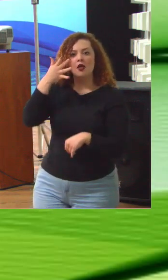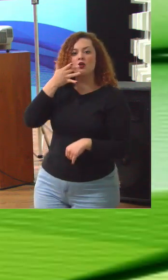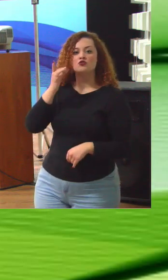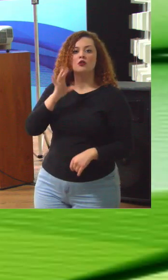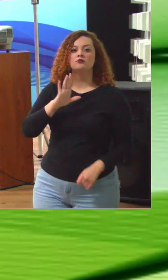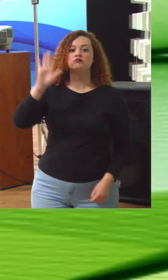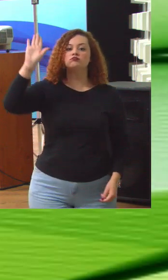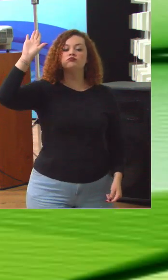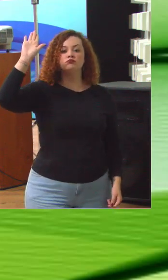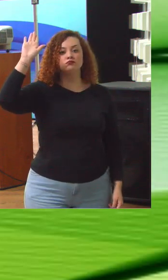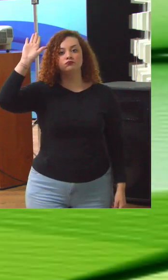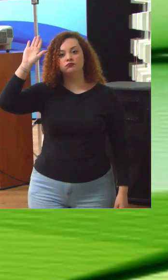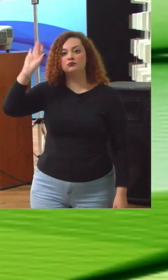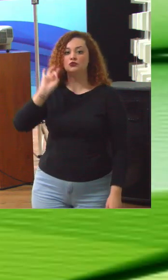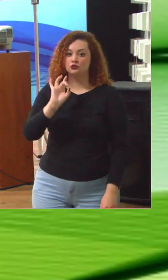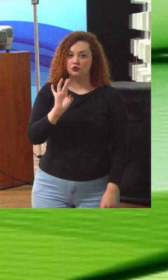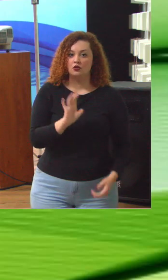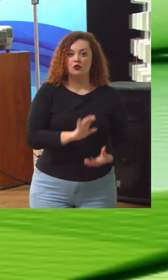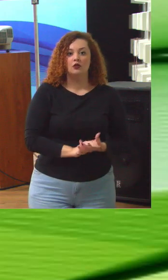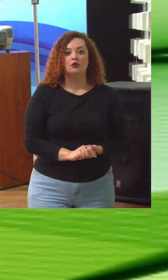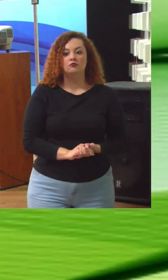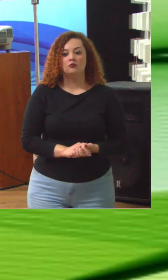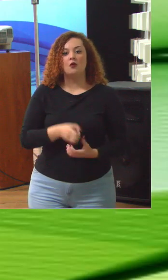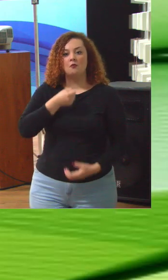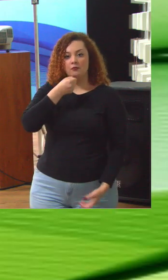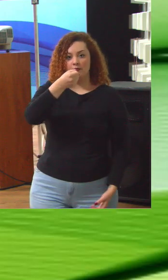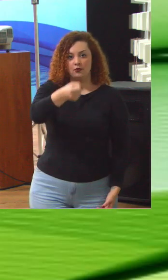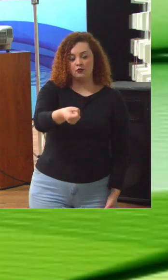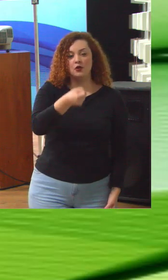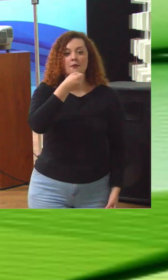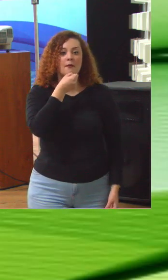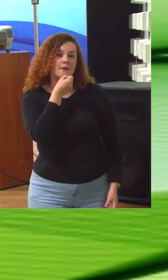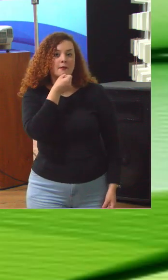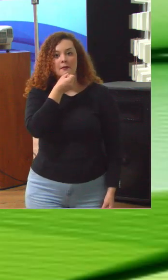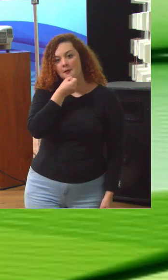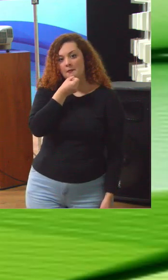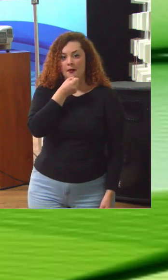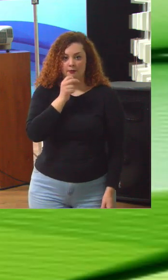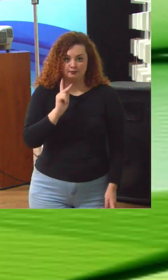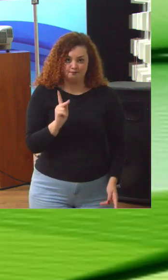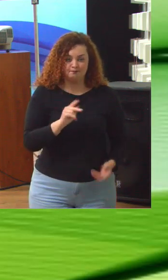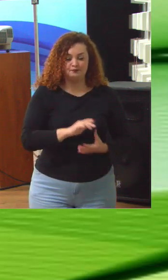basta levantar a mão e levaremos o microfone até você.